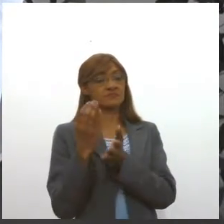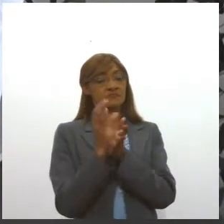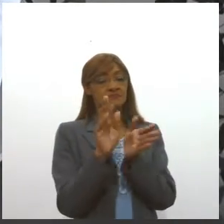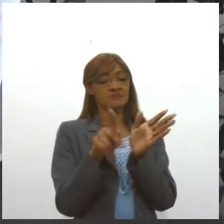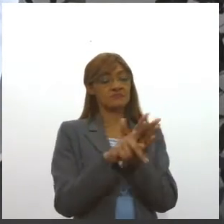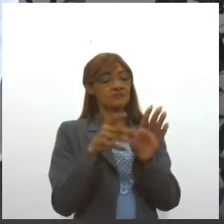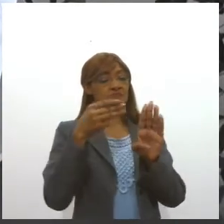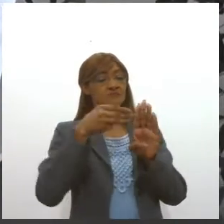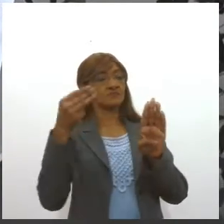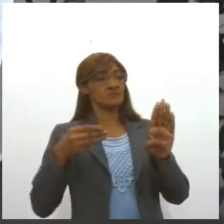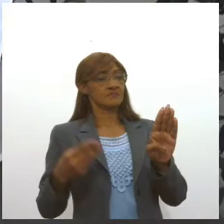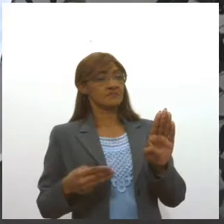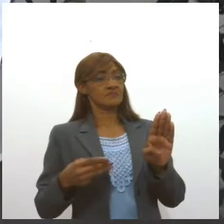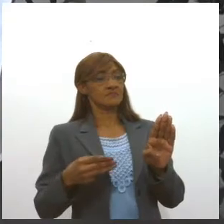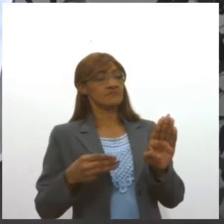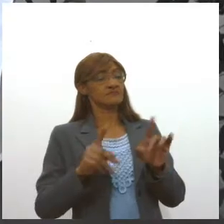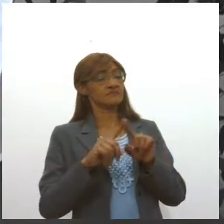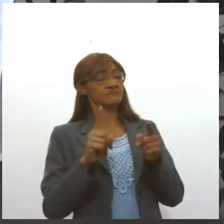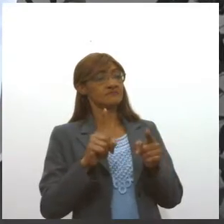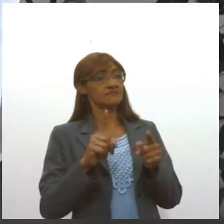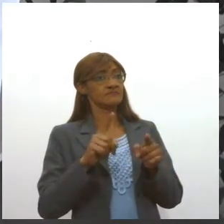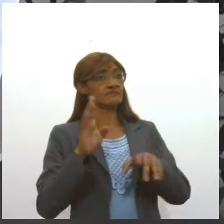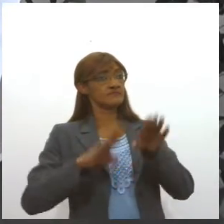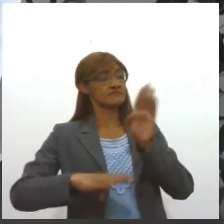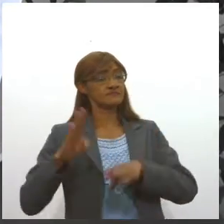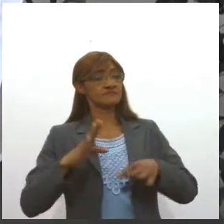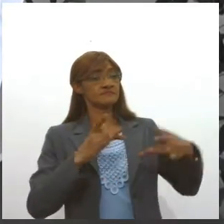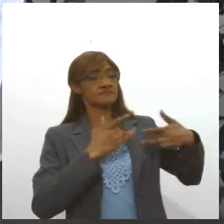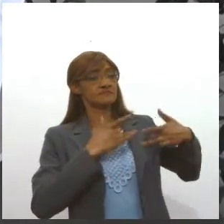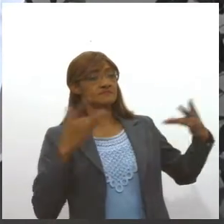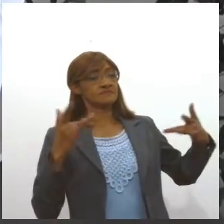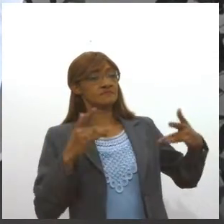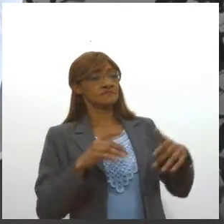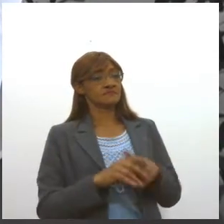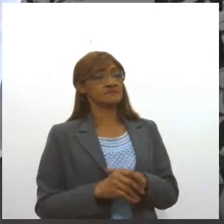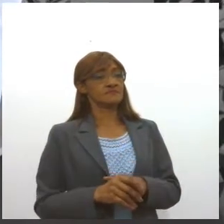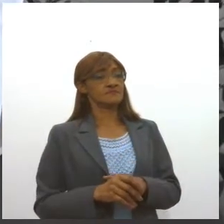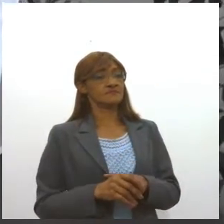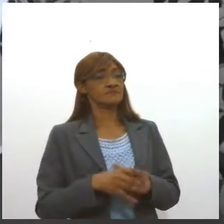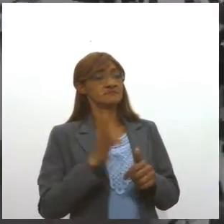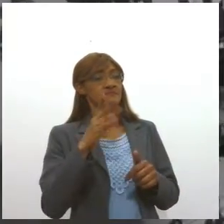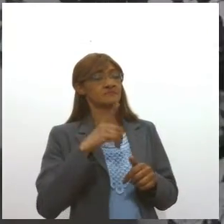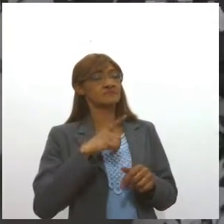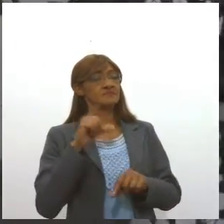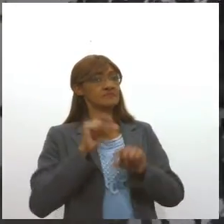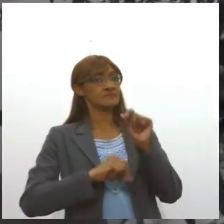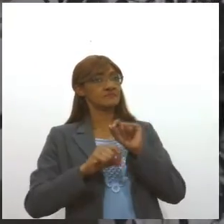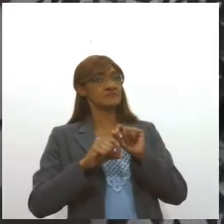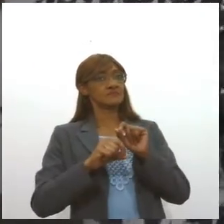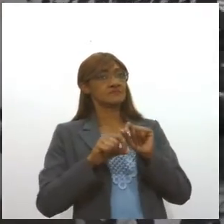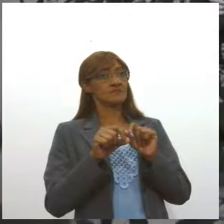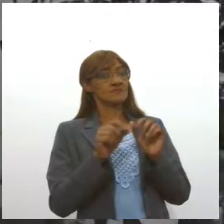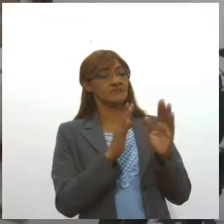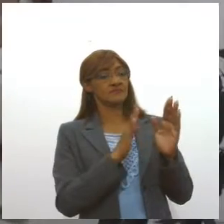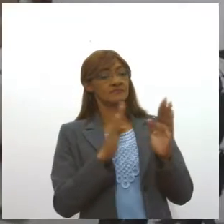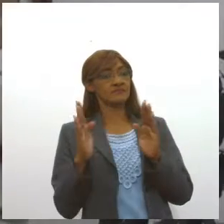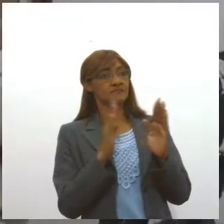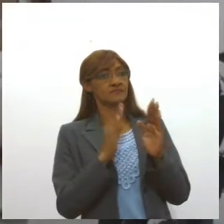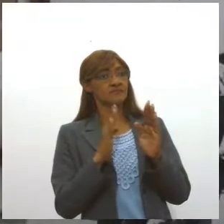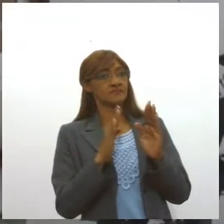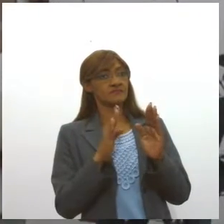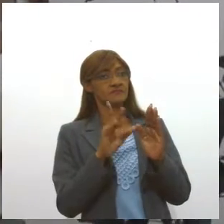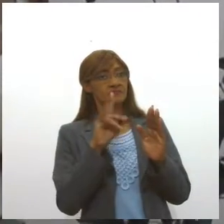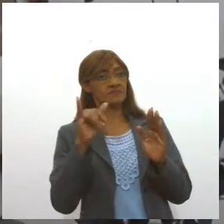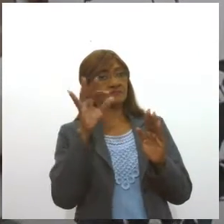depende de toda uma boa vontade em se querer também financiar. E você tem um prazo para regularização? Nós não temos um prazo para regularização. O Ministério